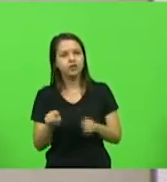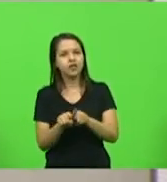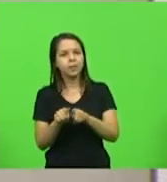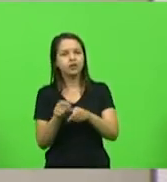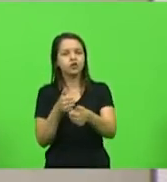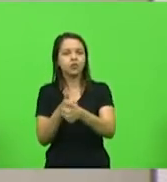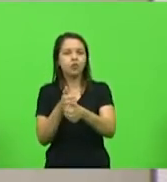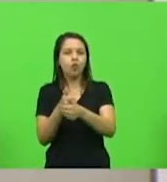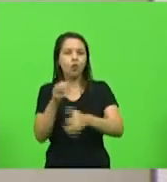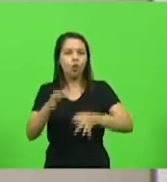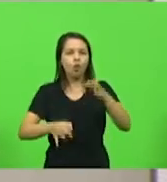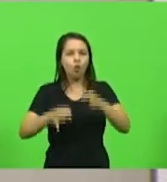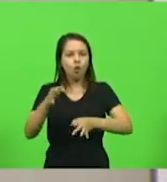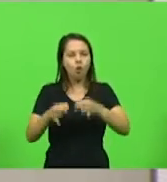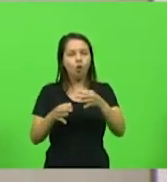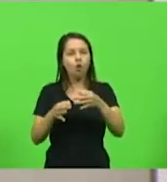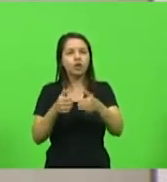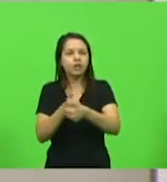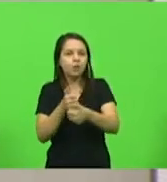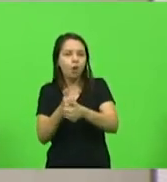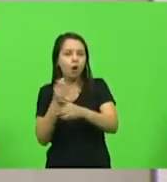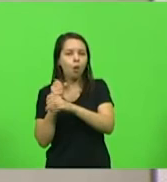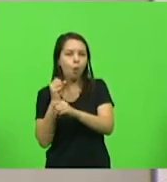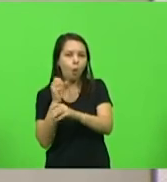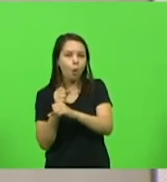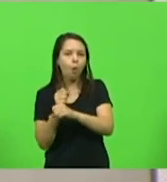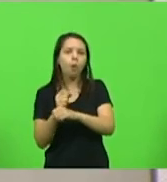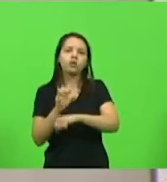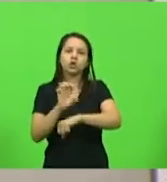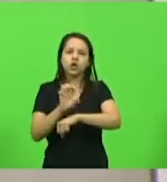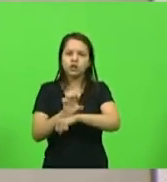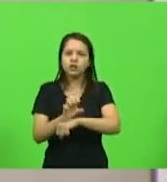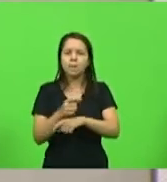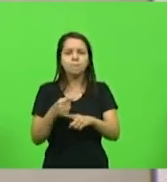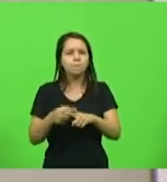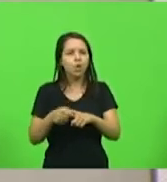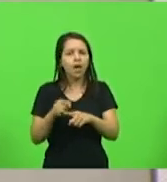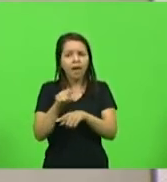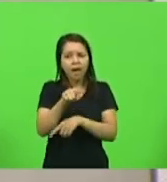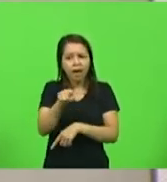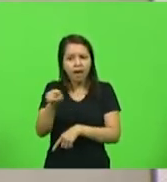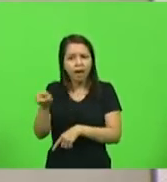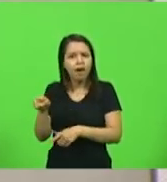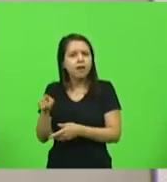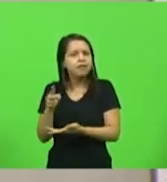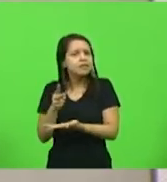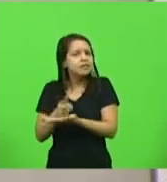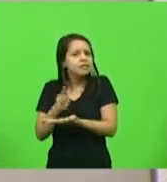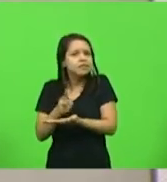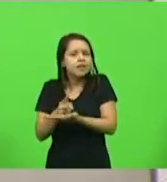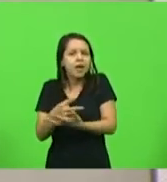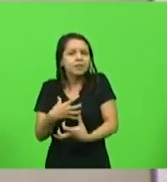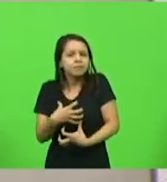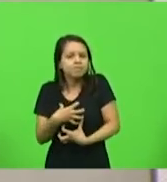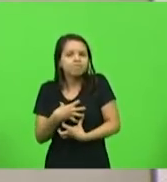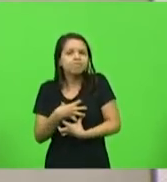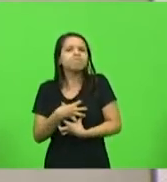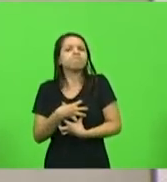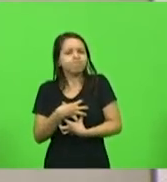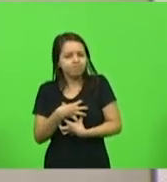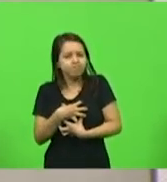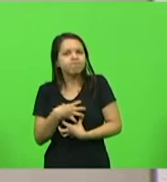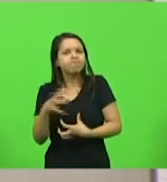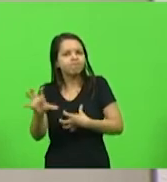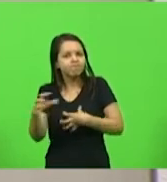Justiça, ao Tribunal de Contas do estado de Santa Catarina, porque sempre foram muito sensíveis a esses momentos em que